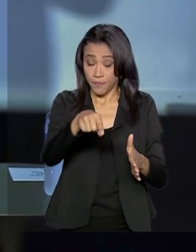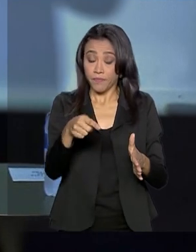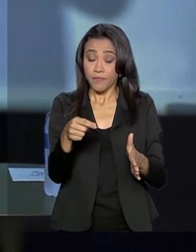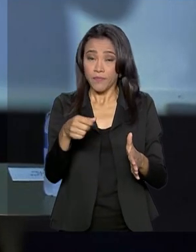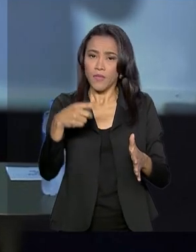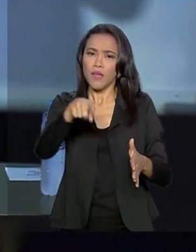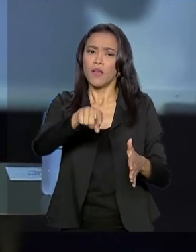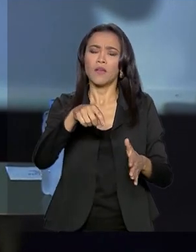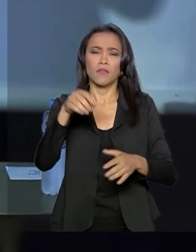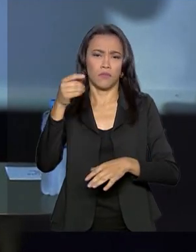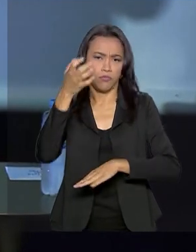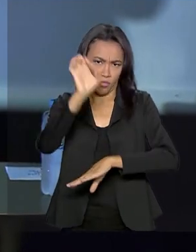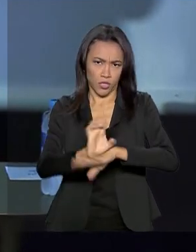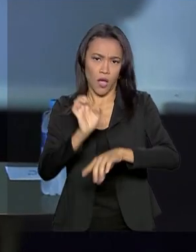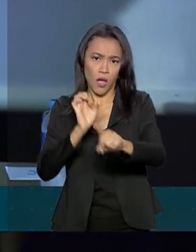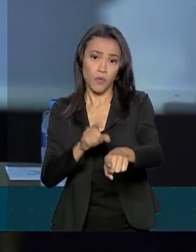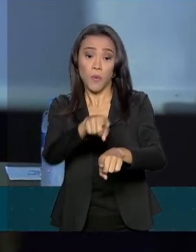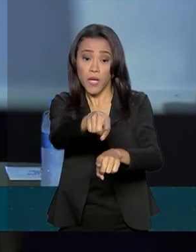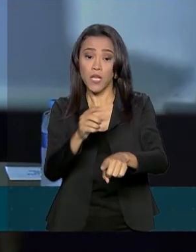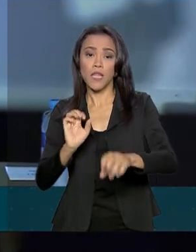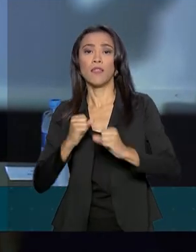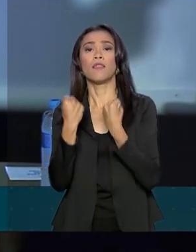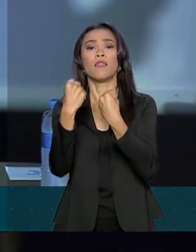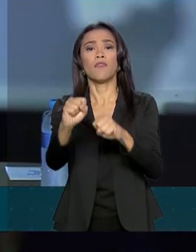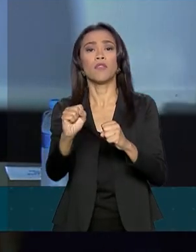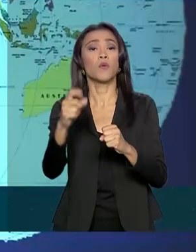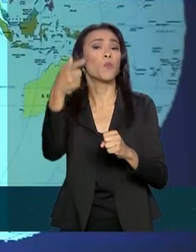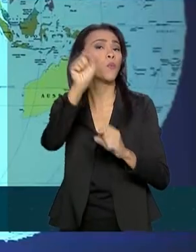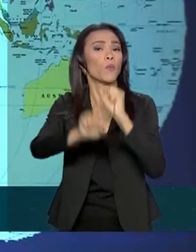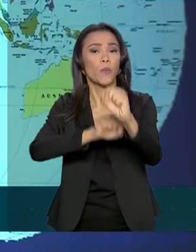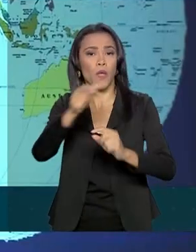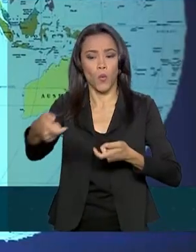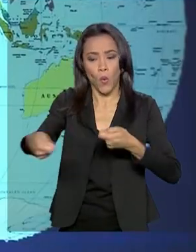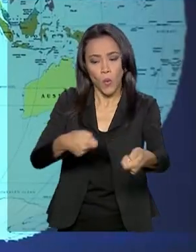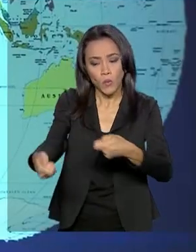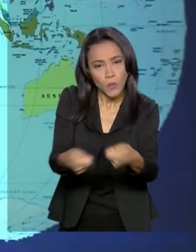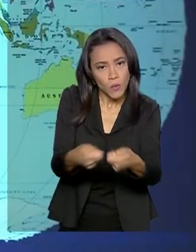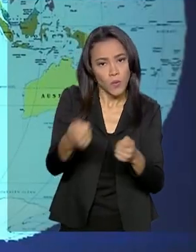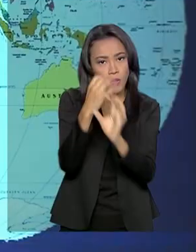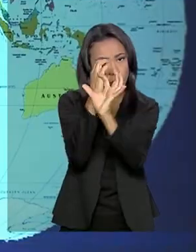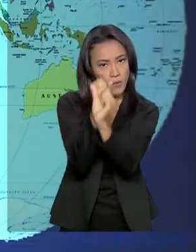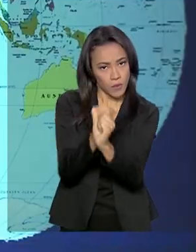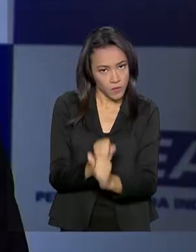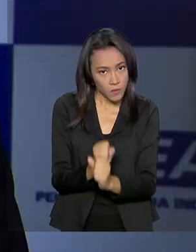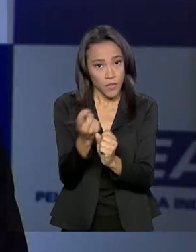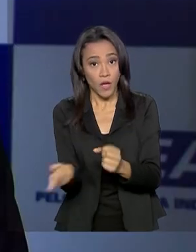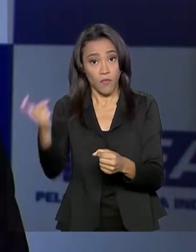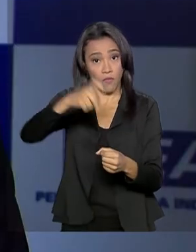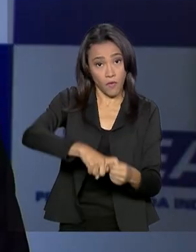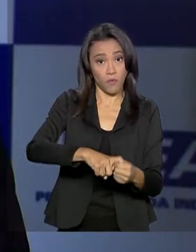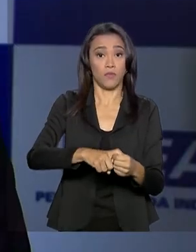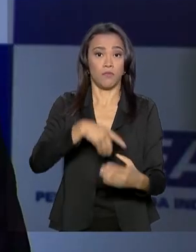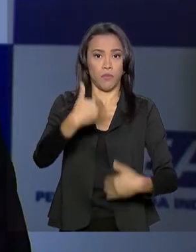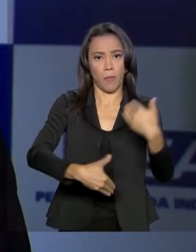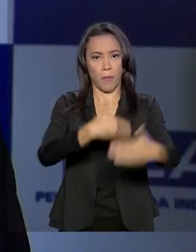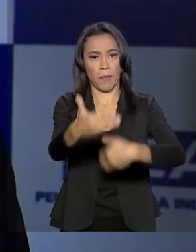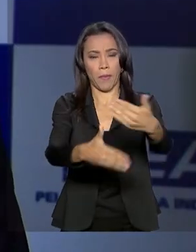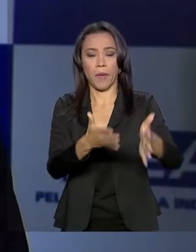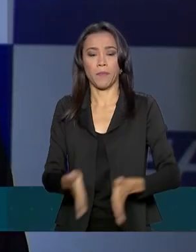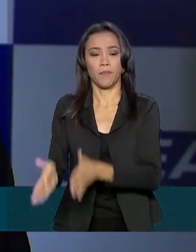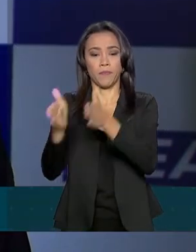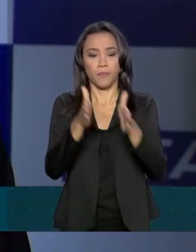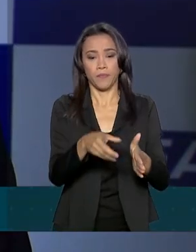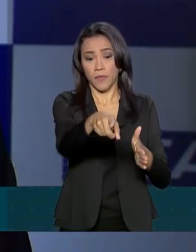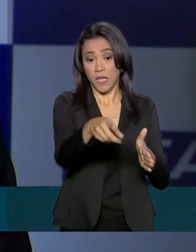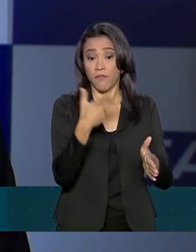voltou a defender as reformas para o controle das contas públicas e a retomada do crescimento econômico. A indústria sofre uma carga